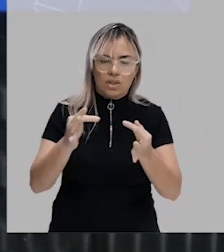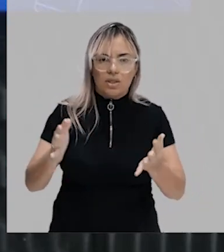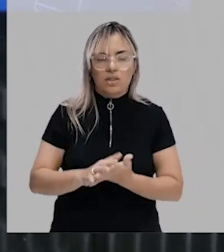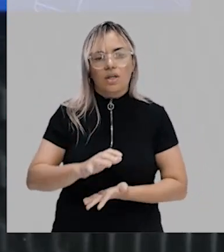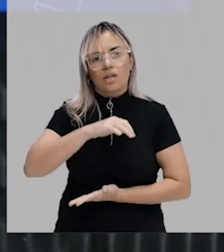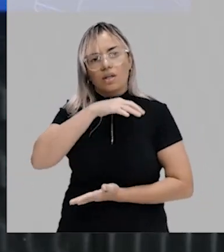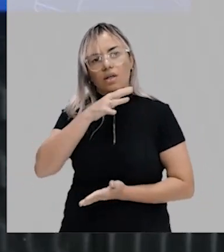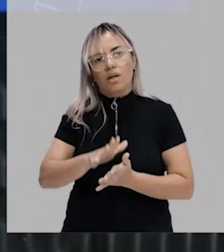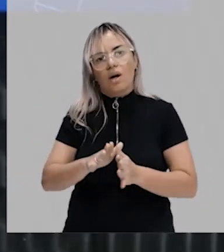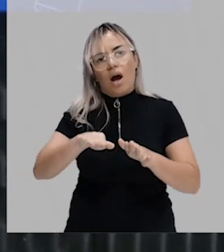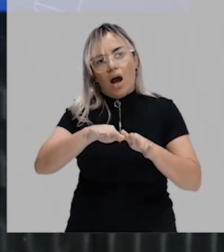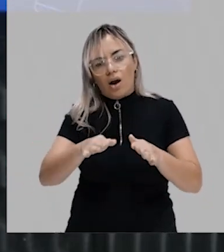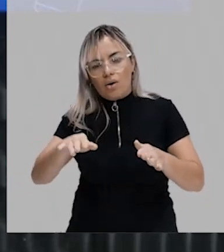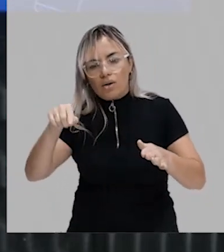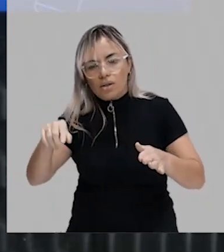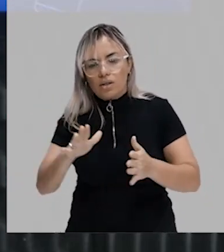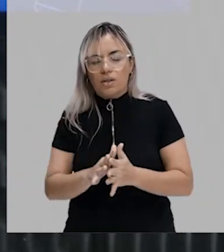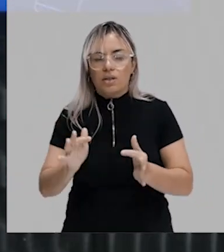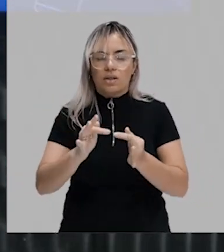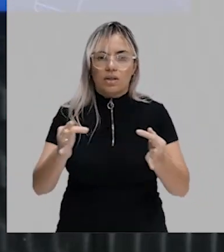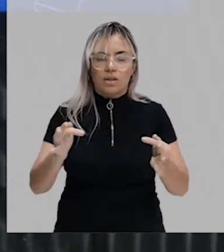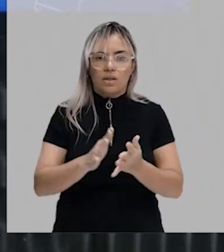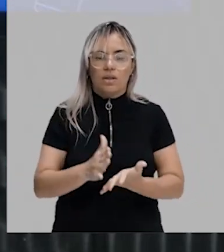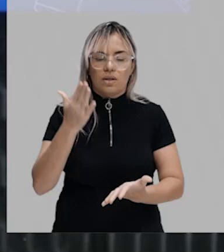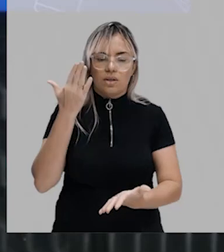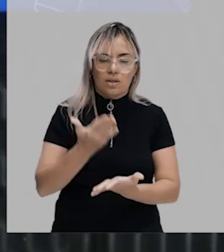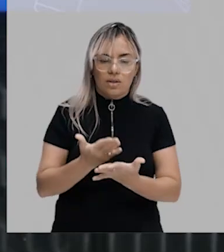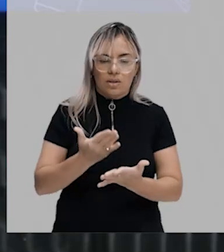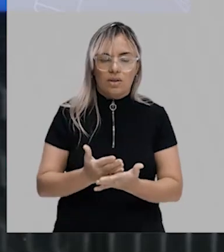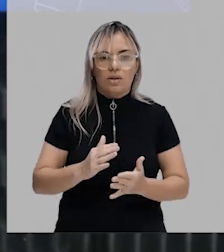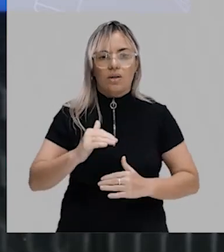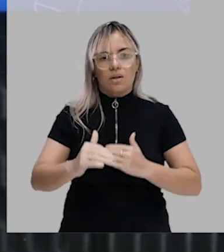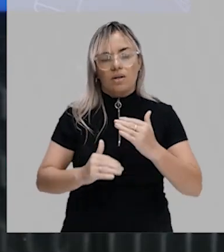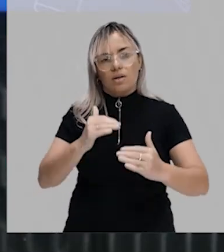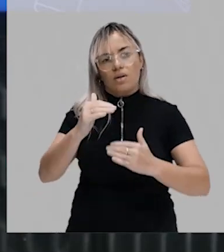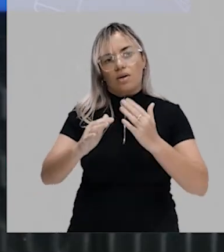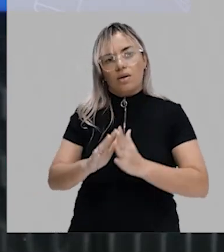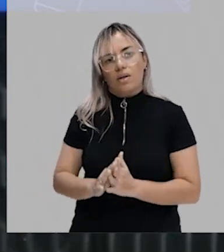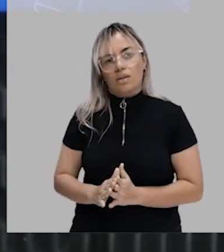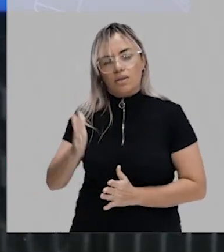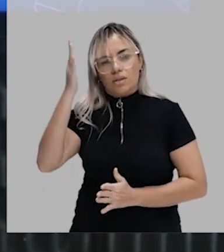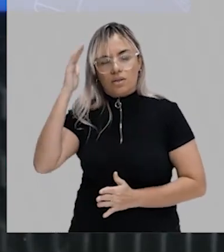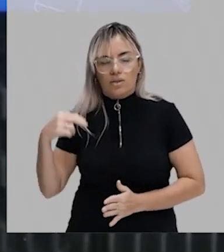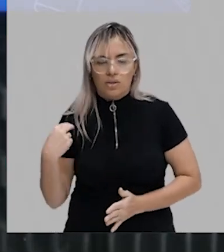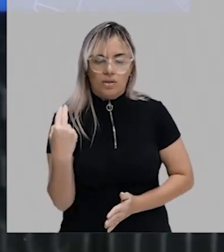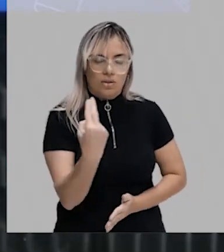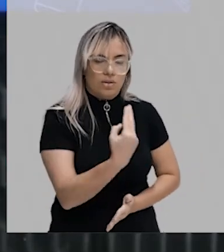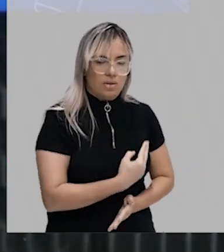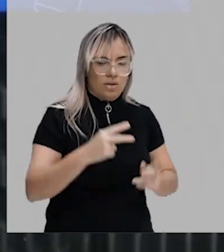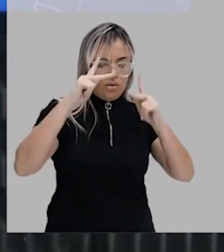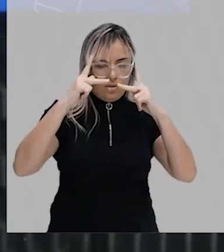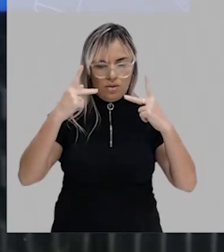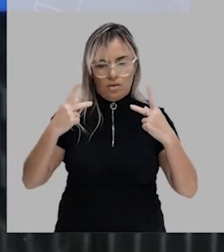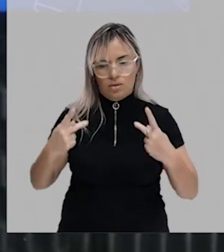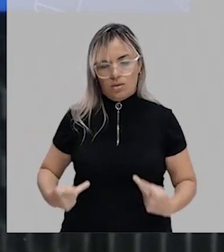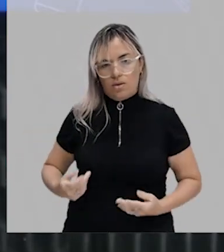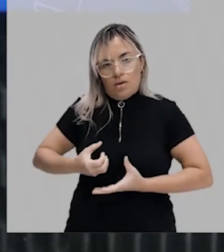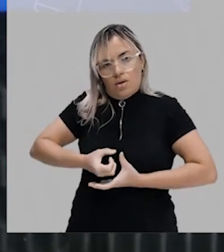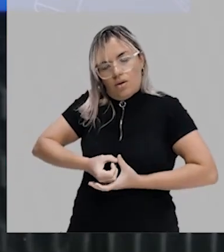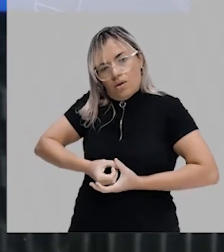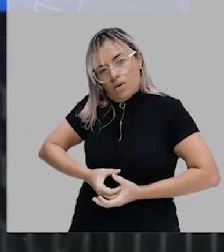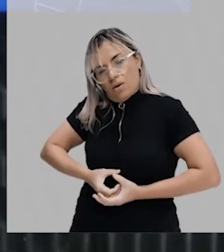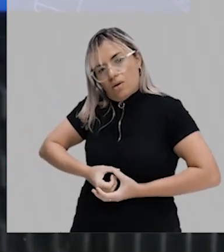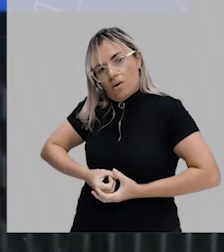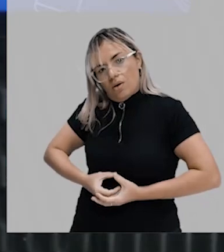o desenvolvimento do embrião do anfioxo para entender o nosso desenvolvimento do embrião, por exemplo, de um ser